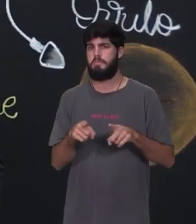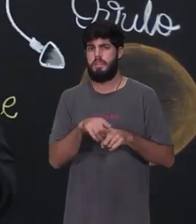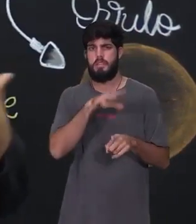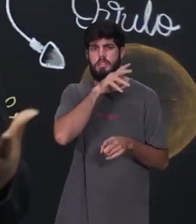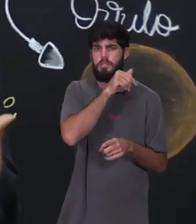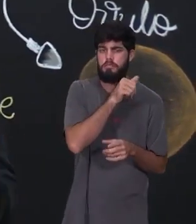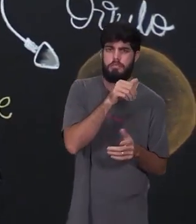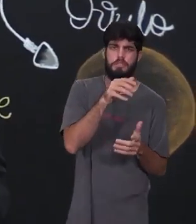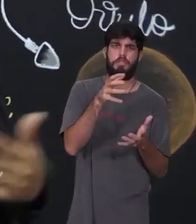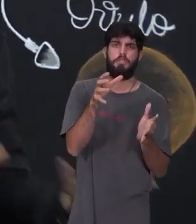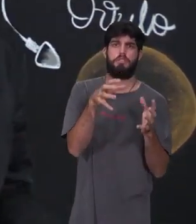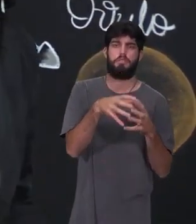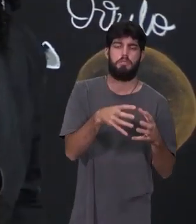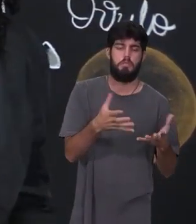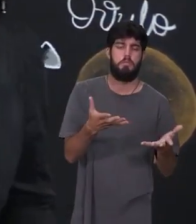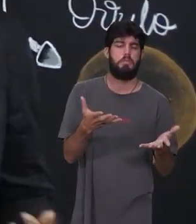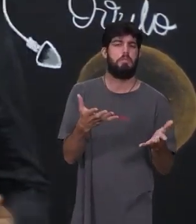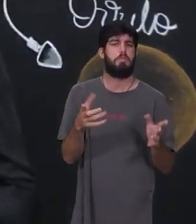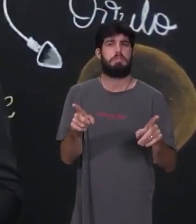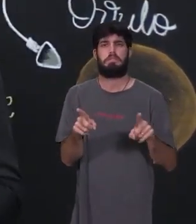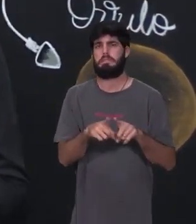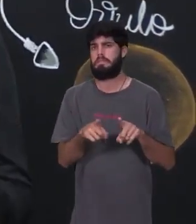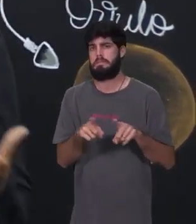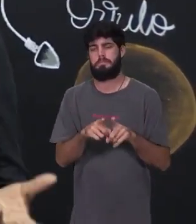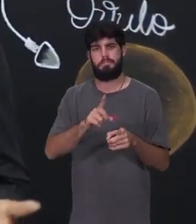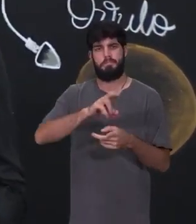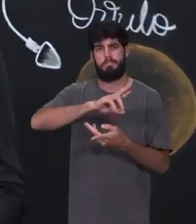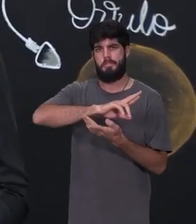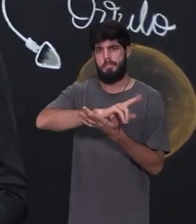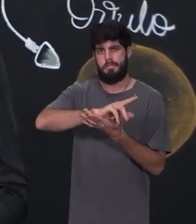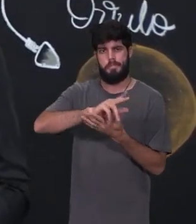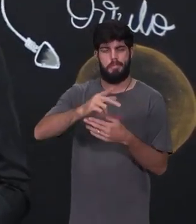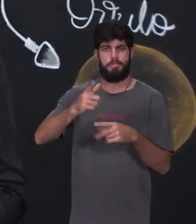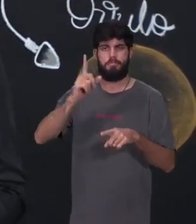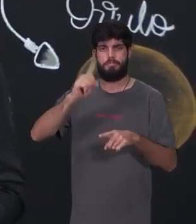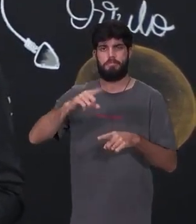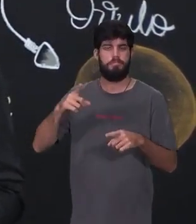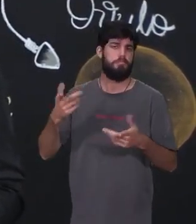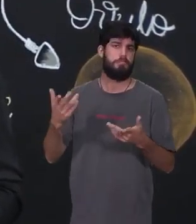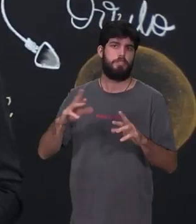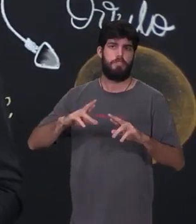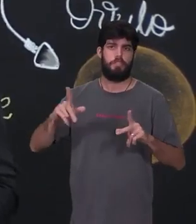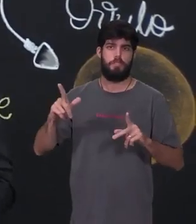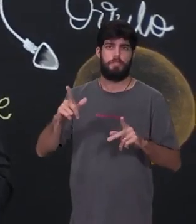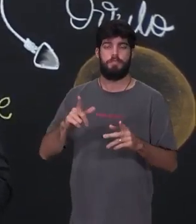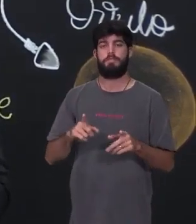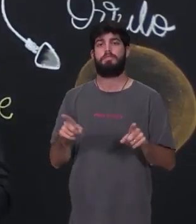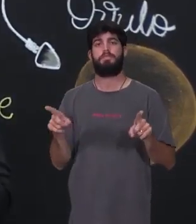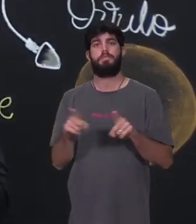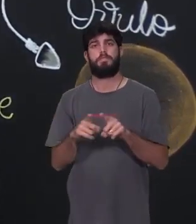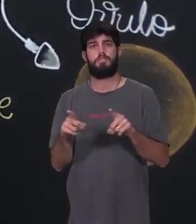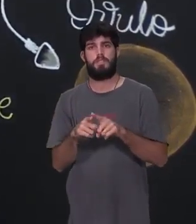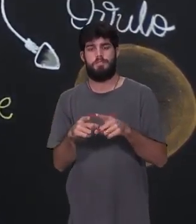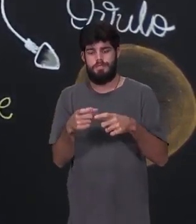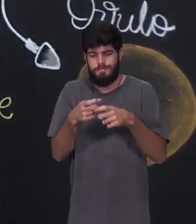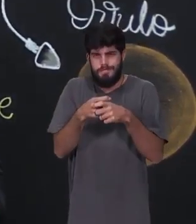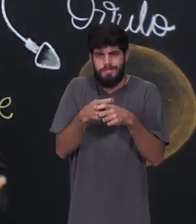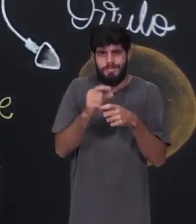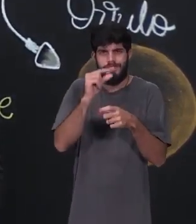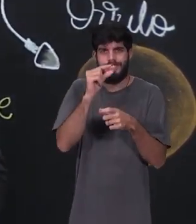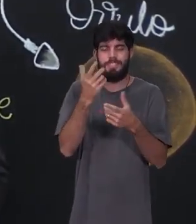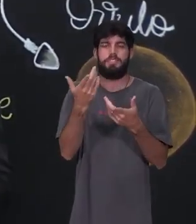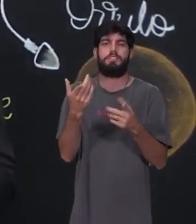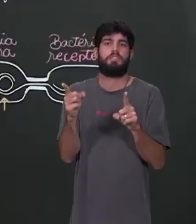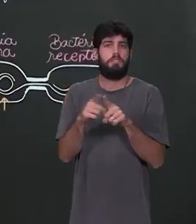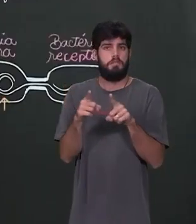animais vertebrados, invertebrados vão ter diferentes modalidades, os seres micro e os unicelulares também vão ter